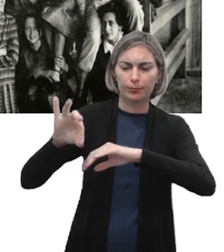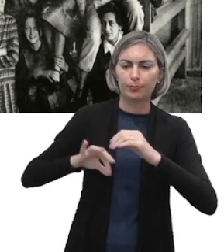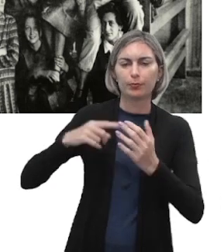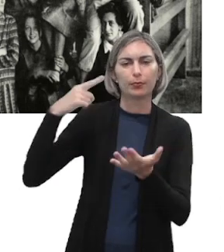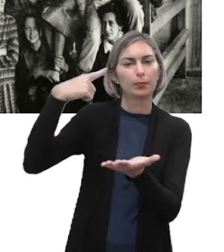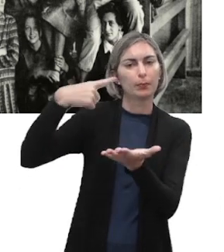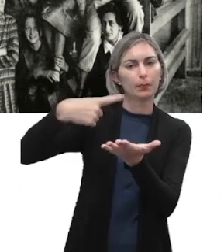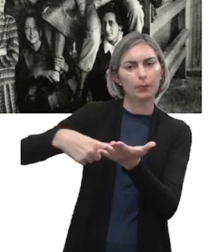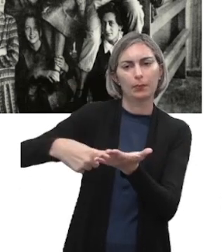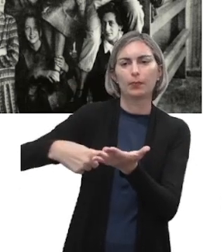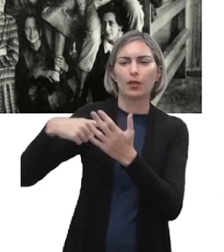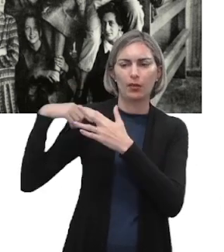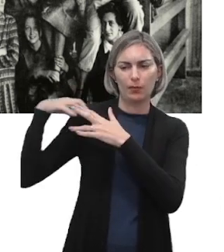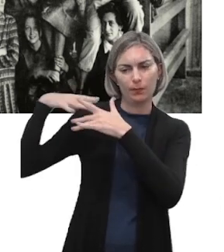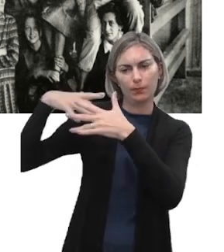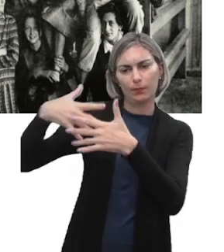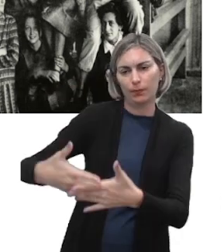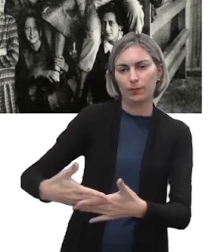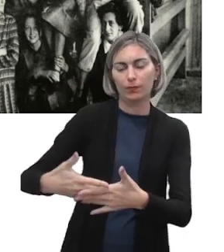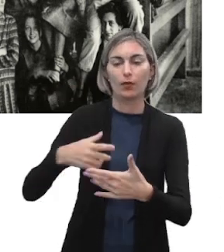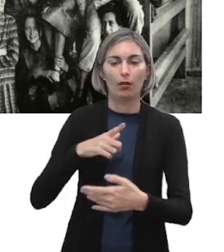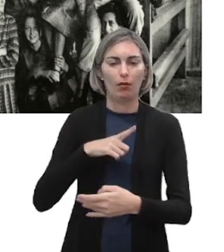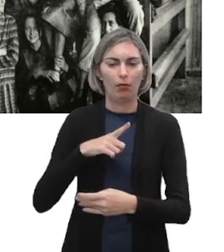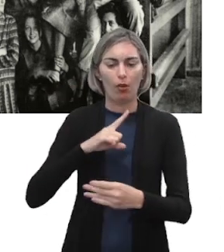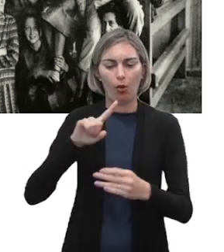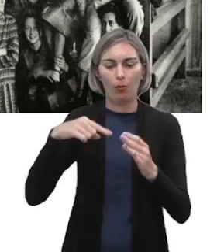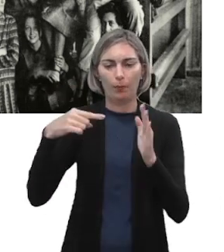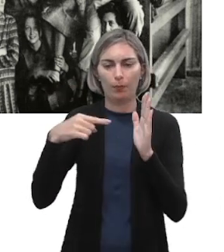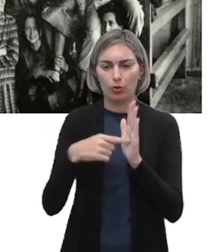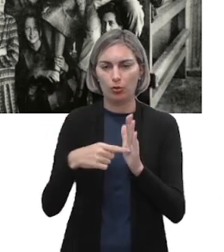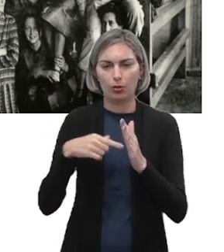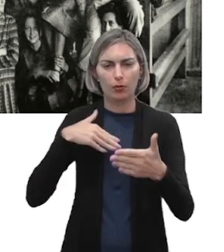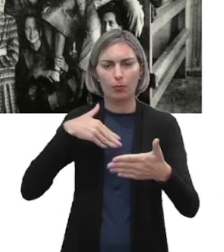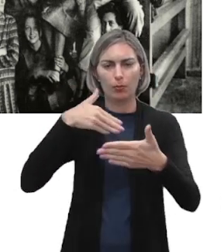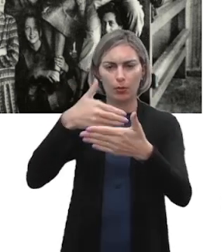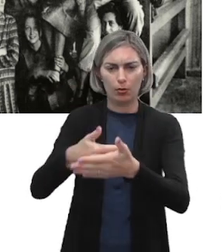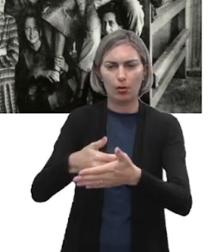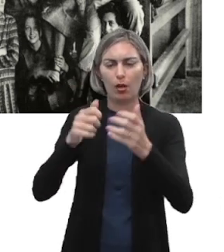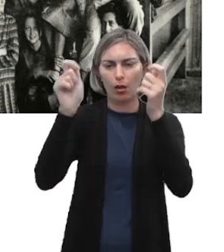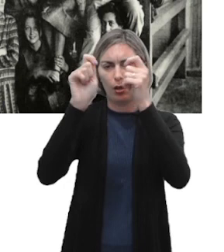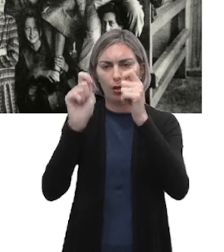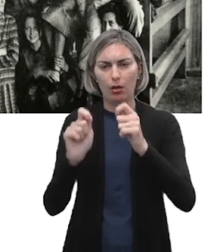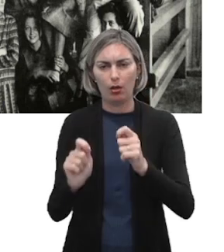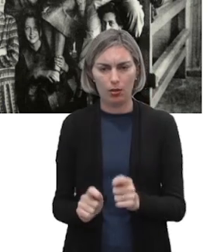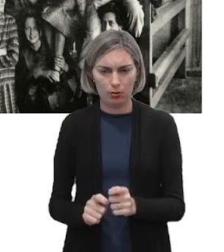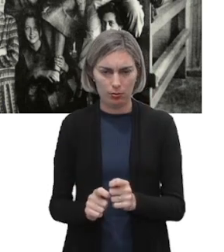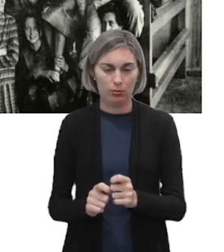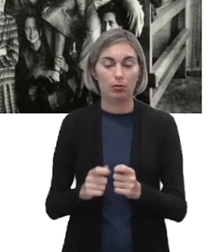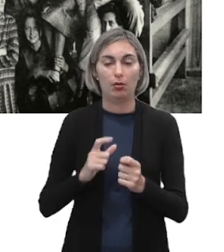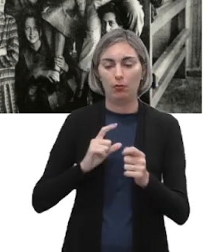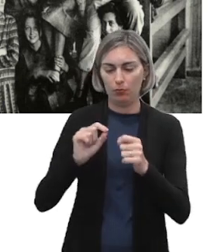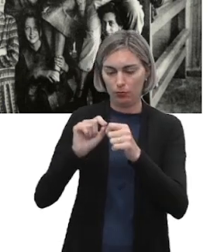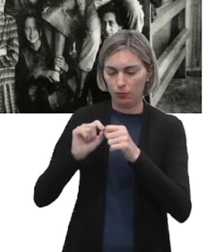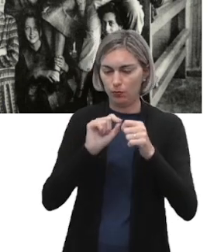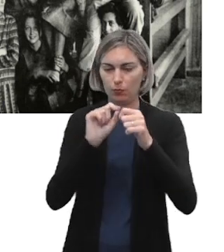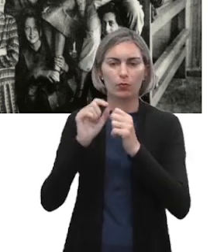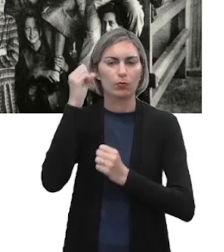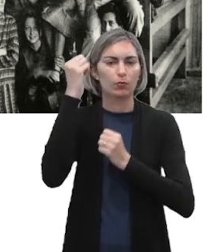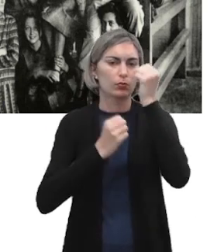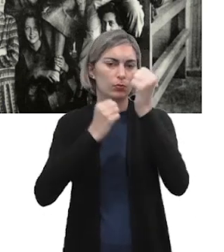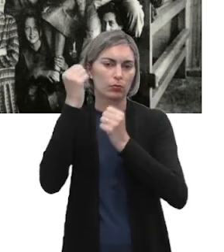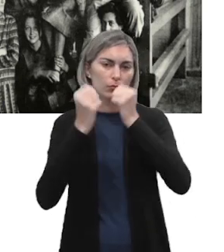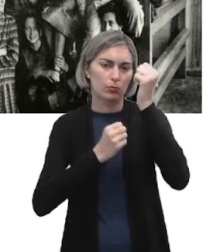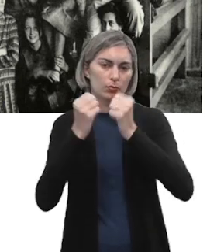marcada pelo seu vanguardismo. Teve um objetivo de aproximar a arte à produção industrial